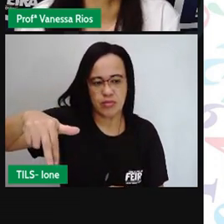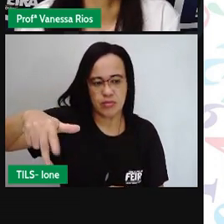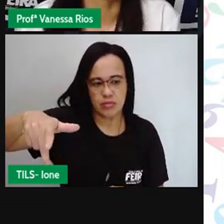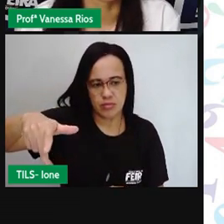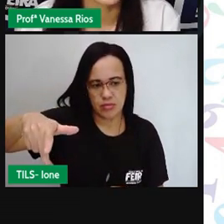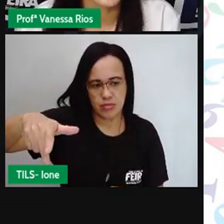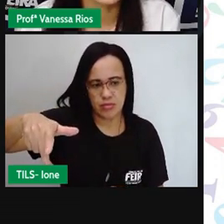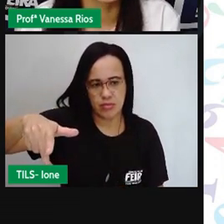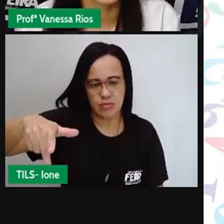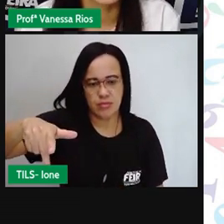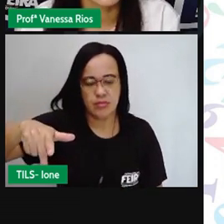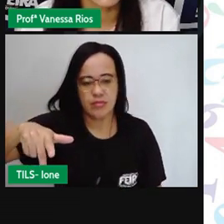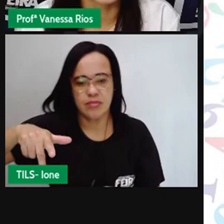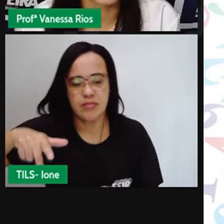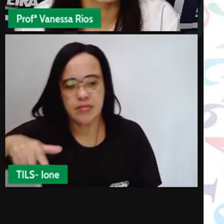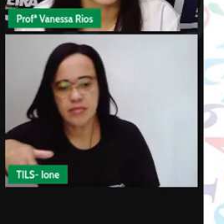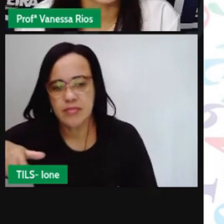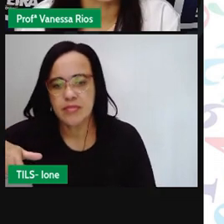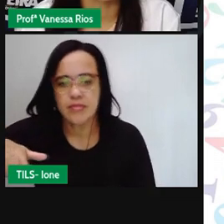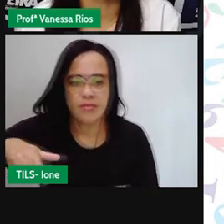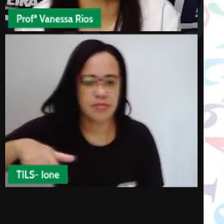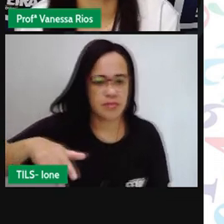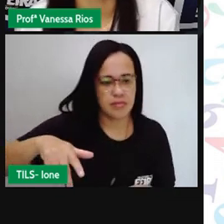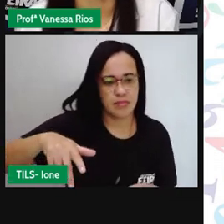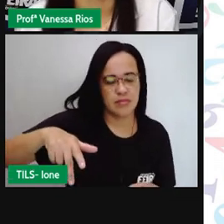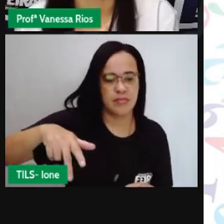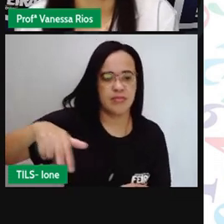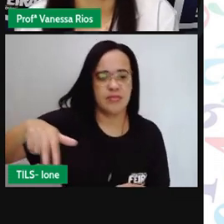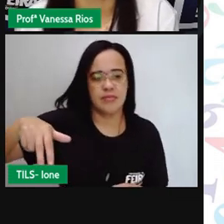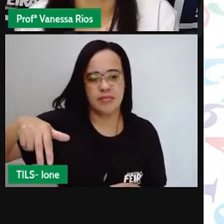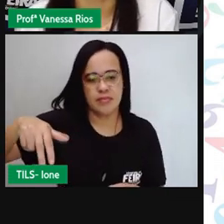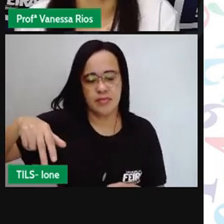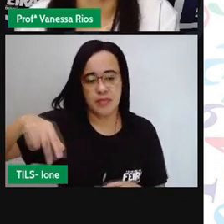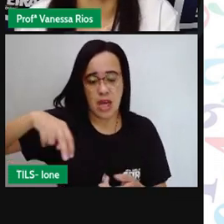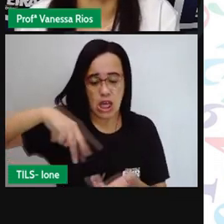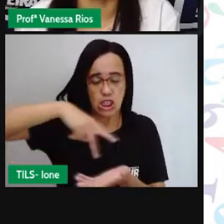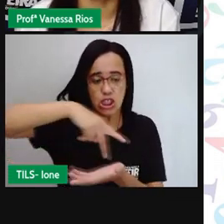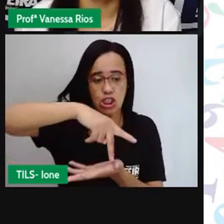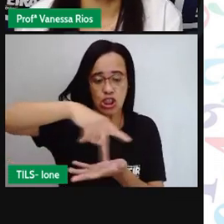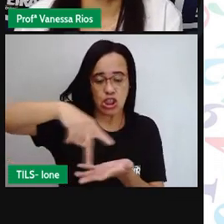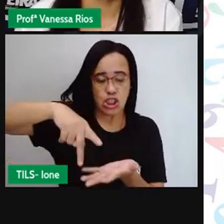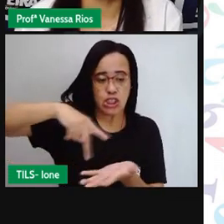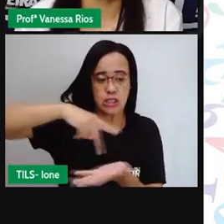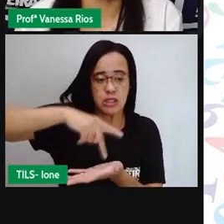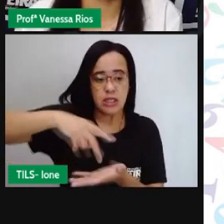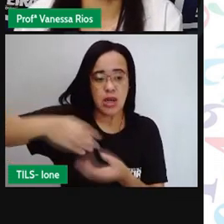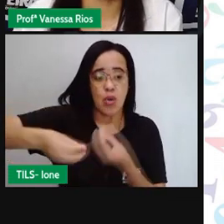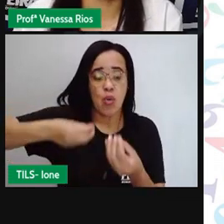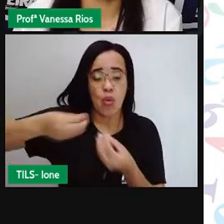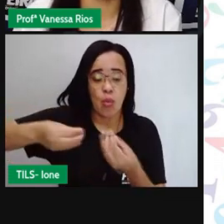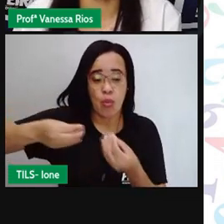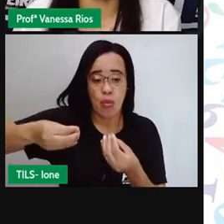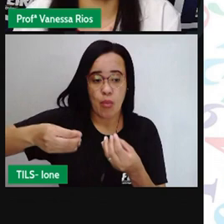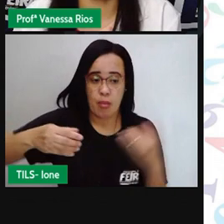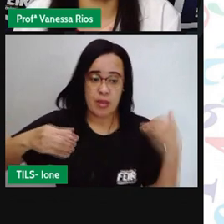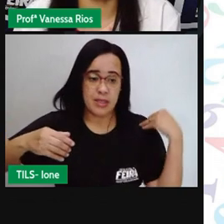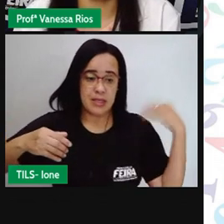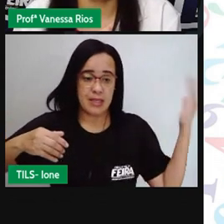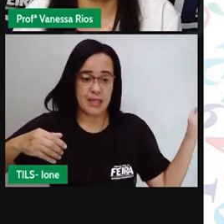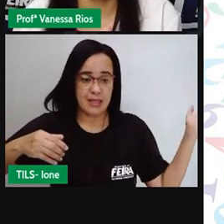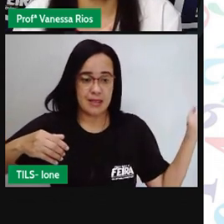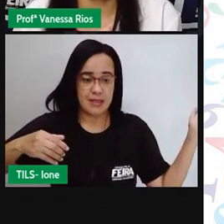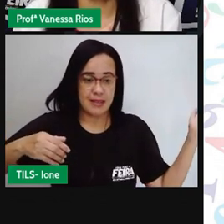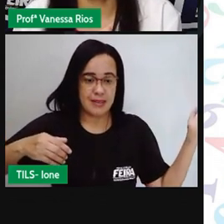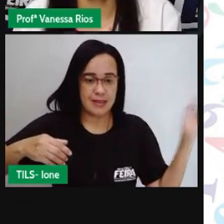gire um quarto de volta para a esquerda. Manoel está vindo aqui de frente,